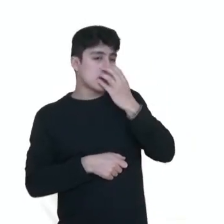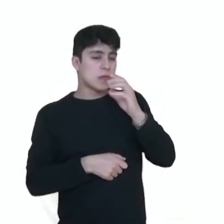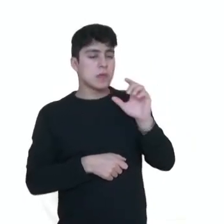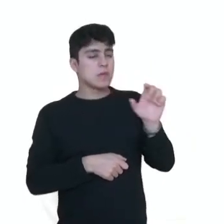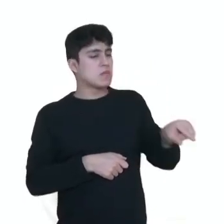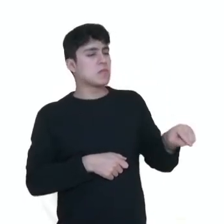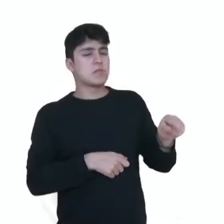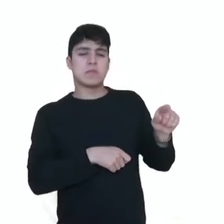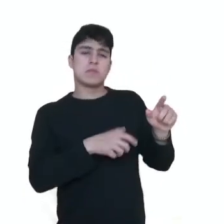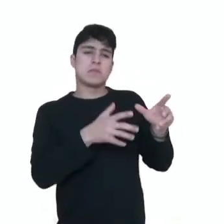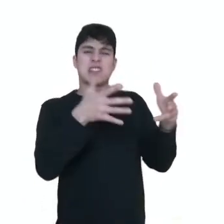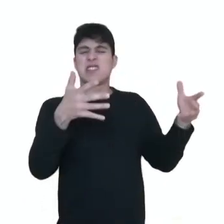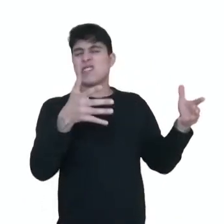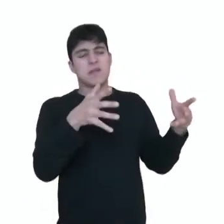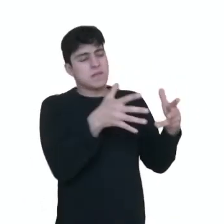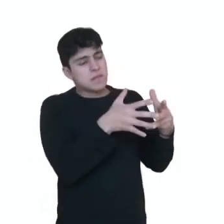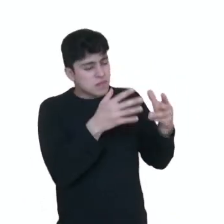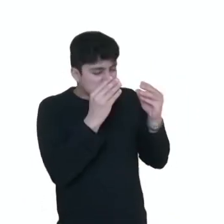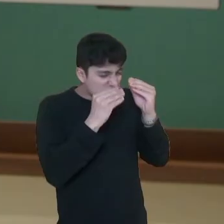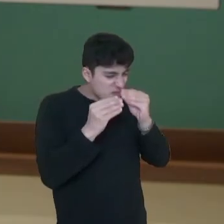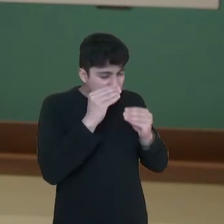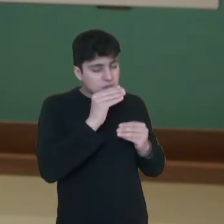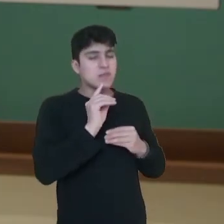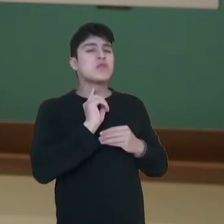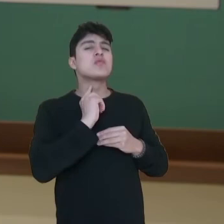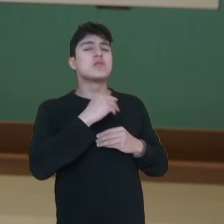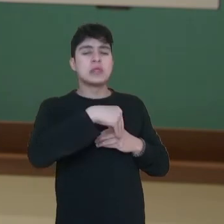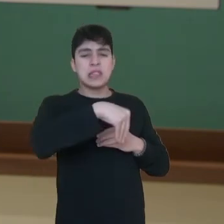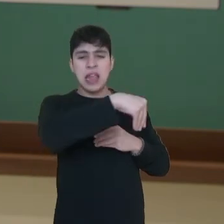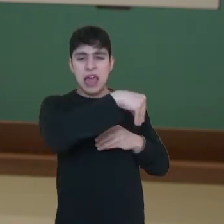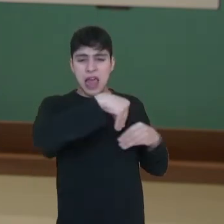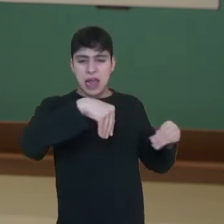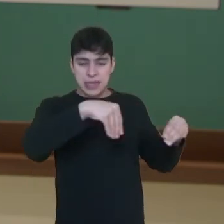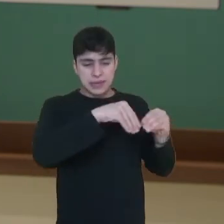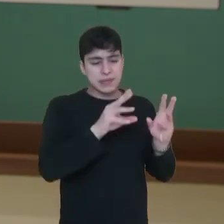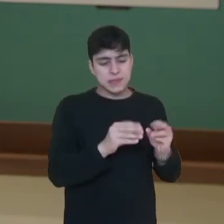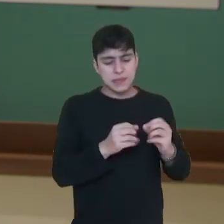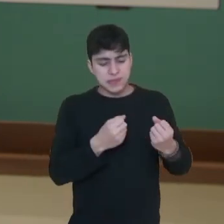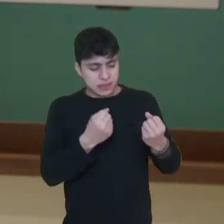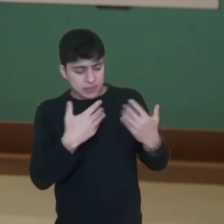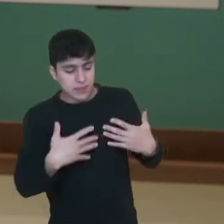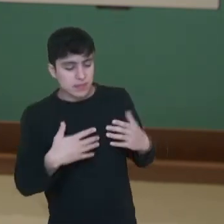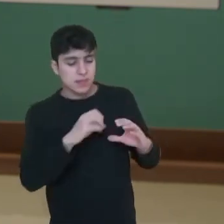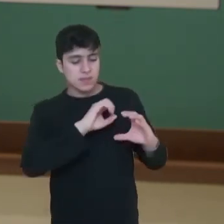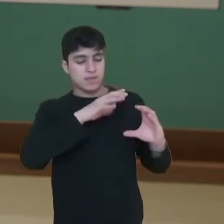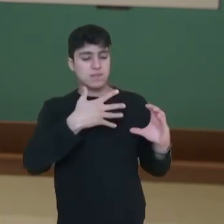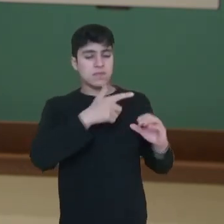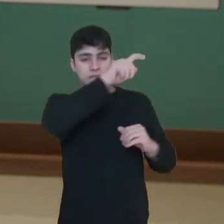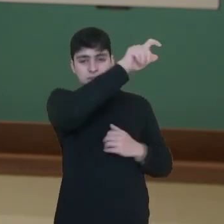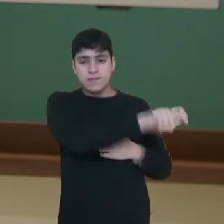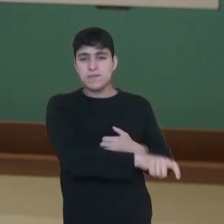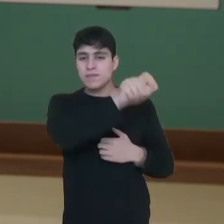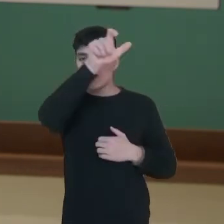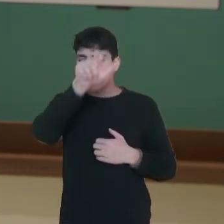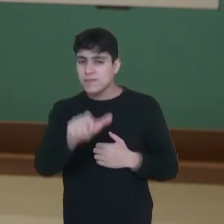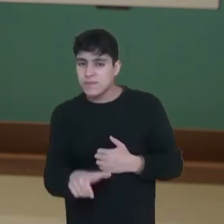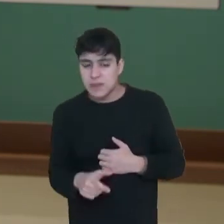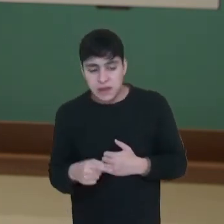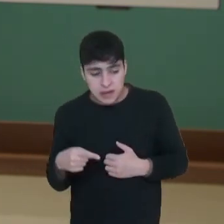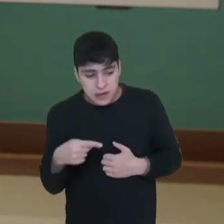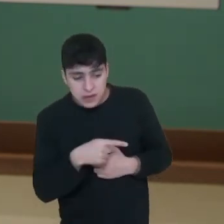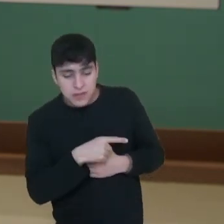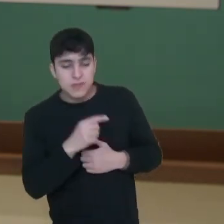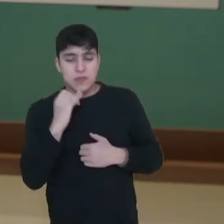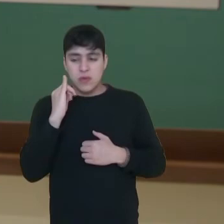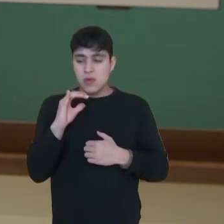bicho não muito grande com um focinho sujo de terra. Então, é uma breve explicação aqui das características dos personagens. Esse conto, ele